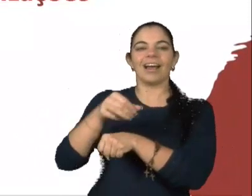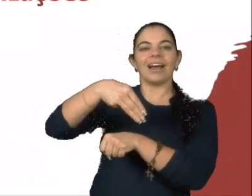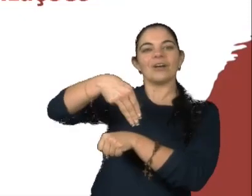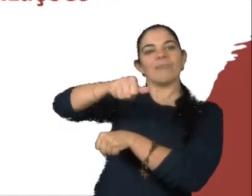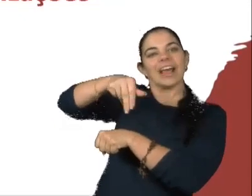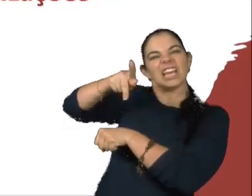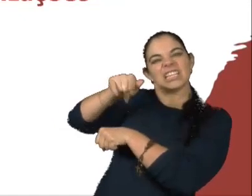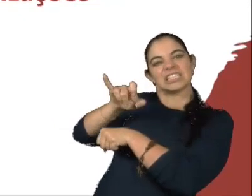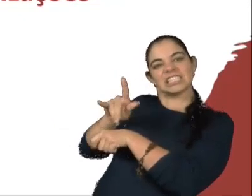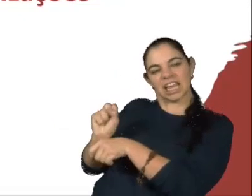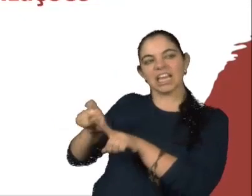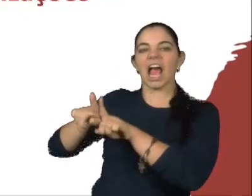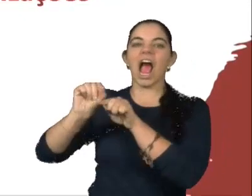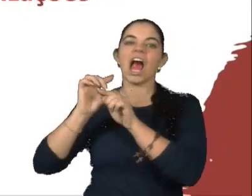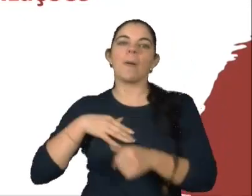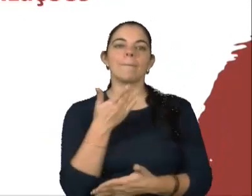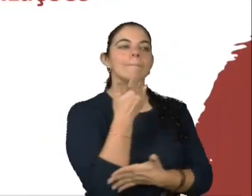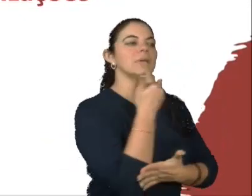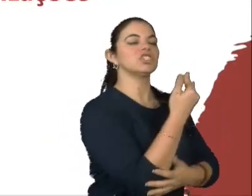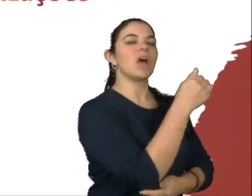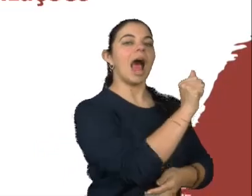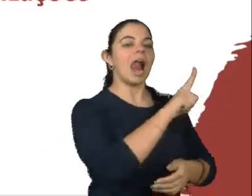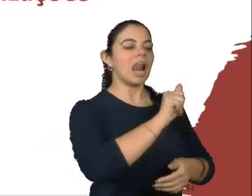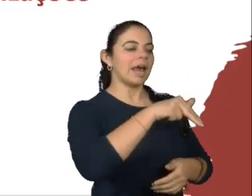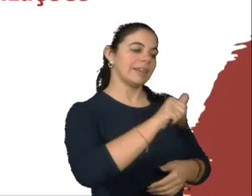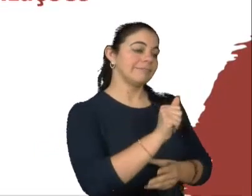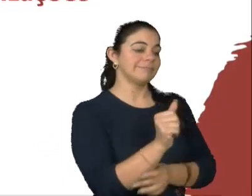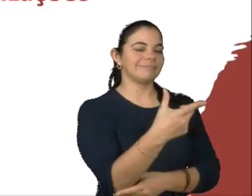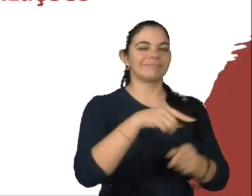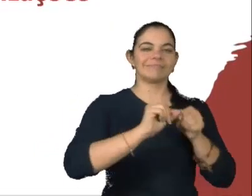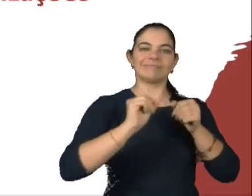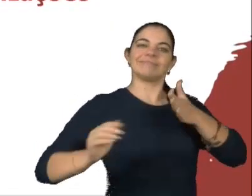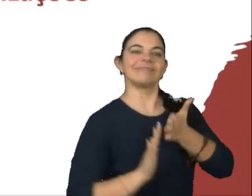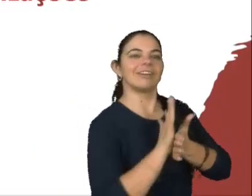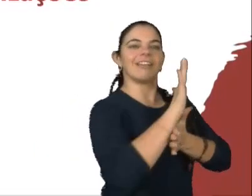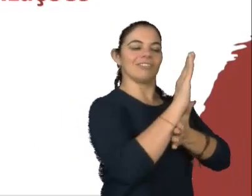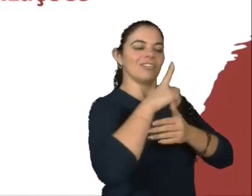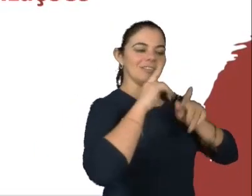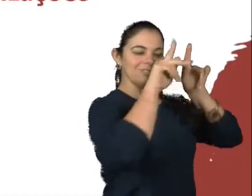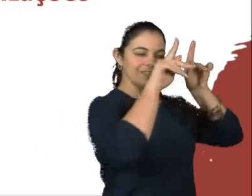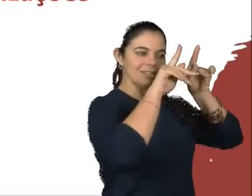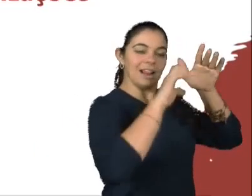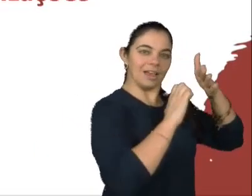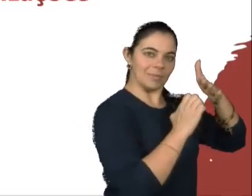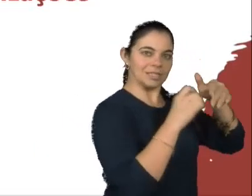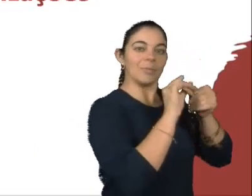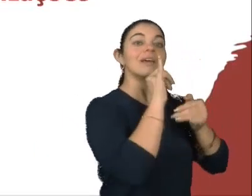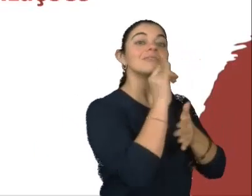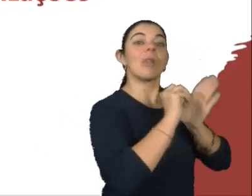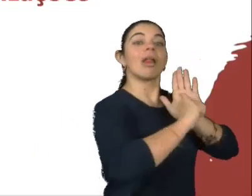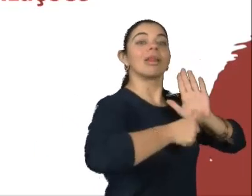pedido do Instituto Alana. O estudo se chama O Valor que os Colaboradores com Síndrome de Down